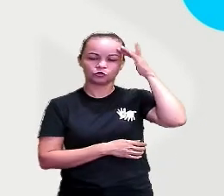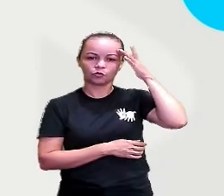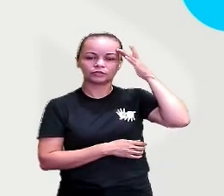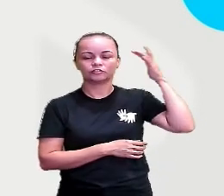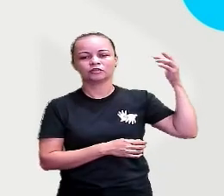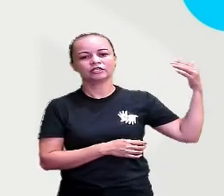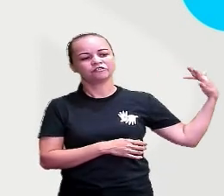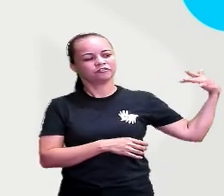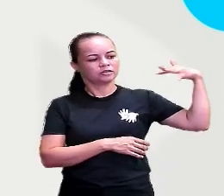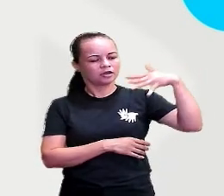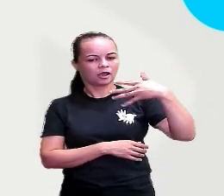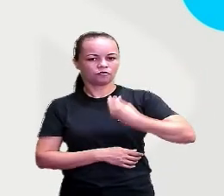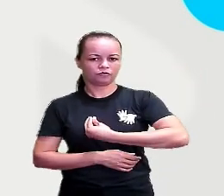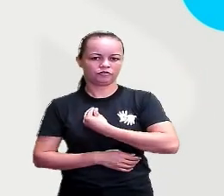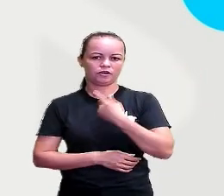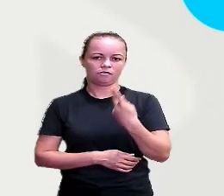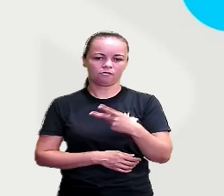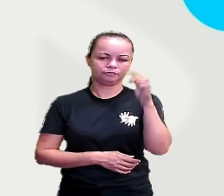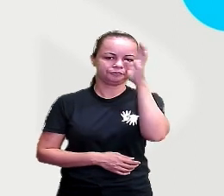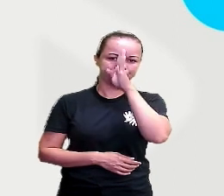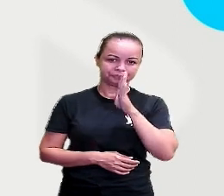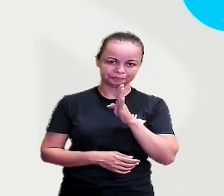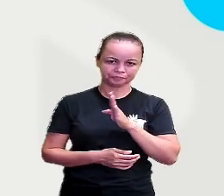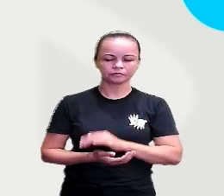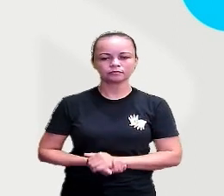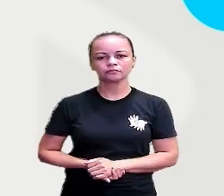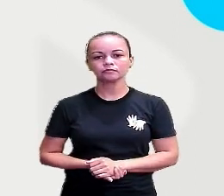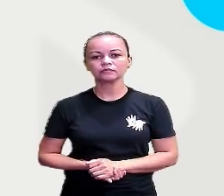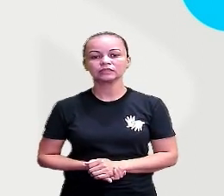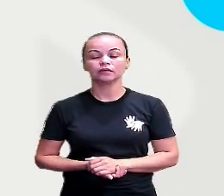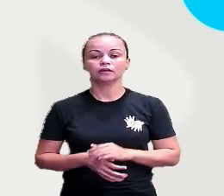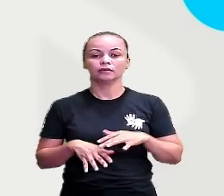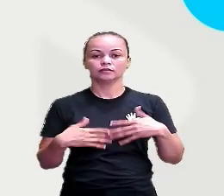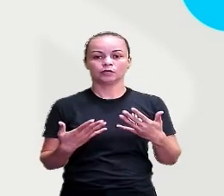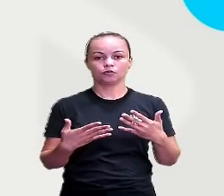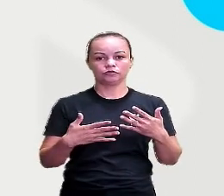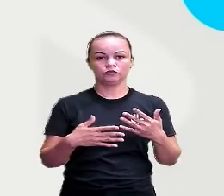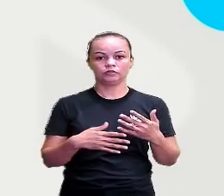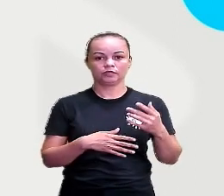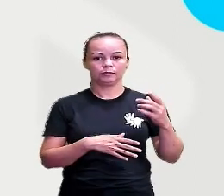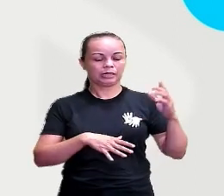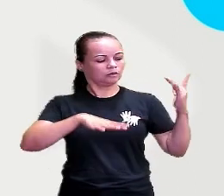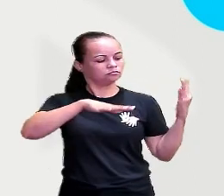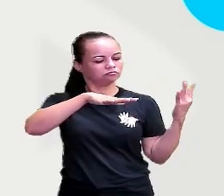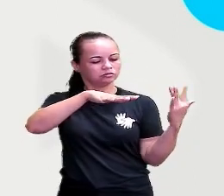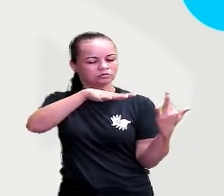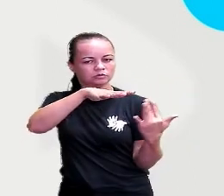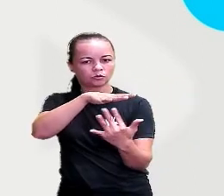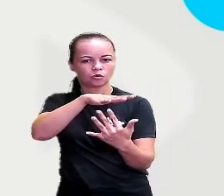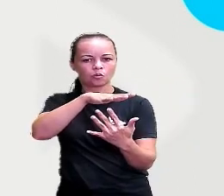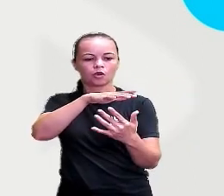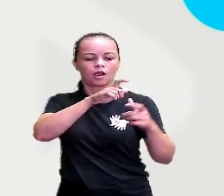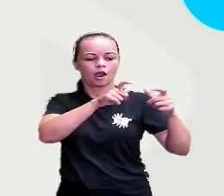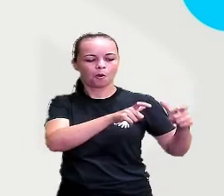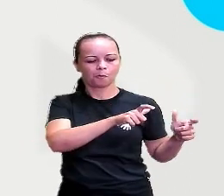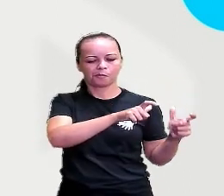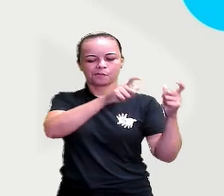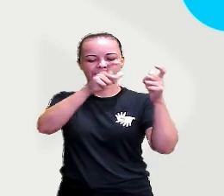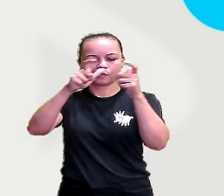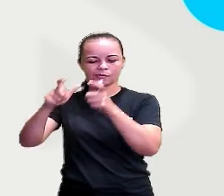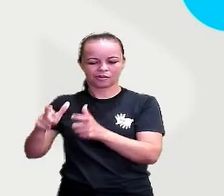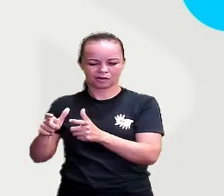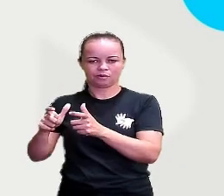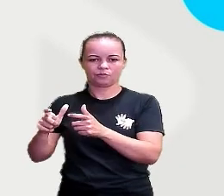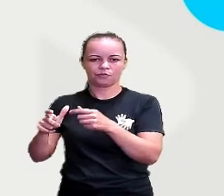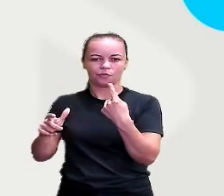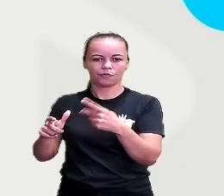Então, como eu falei, quando você migra de um local para o outro, certo? O que é que acontece? Você, além